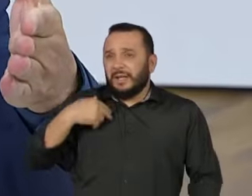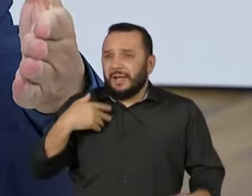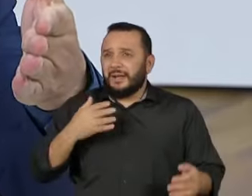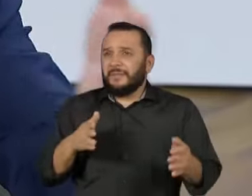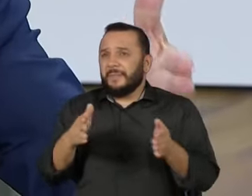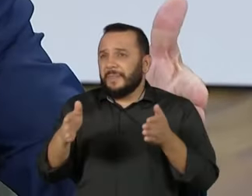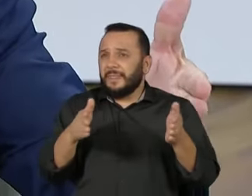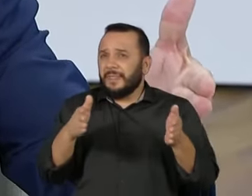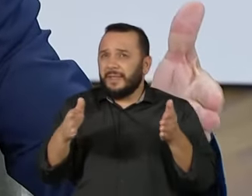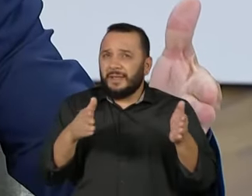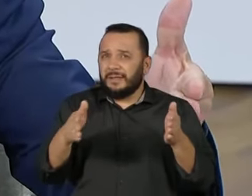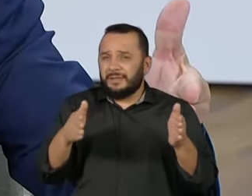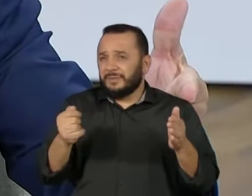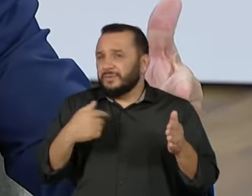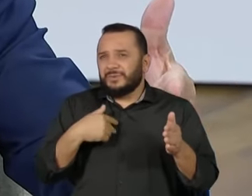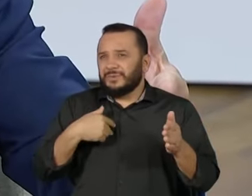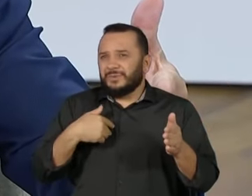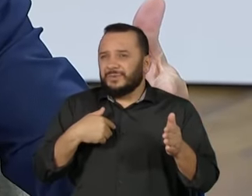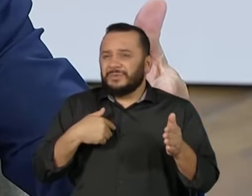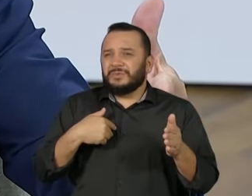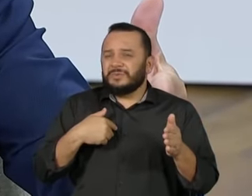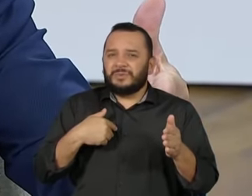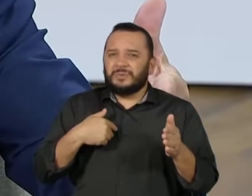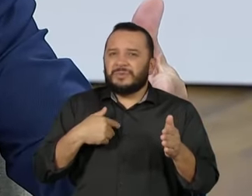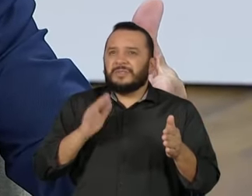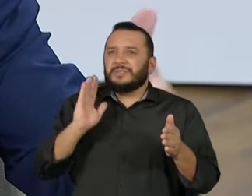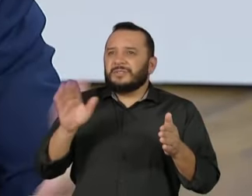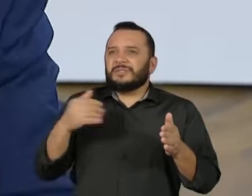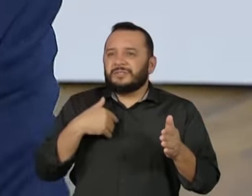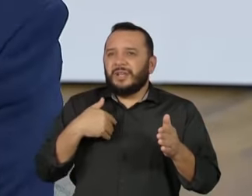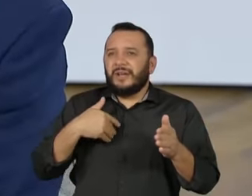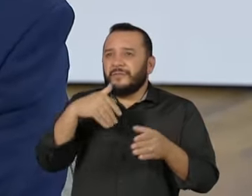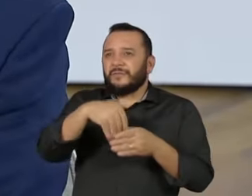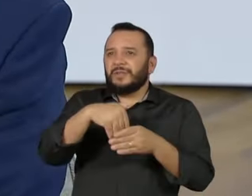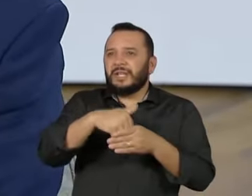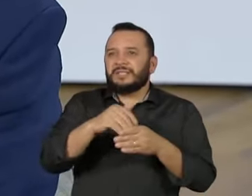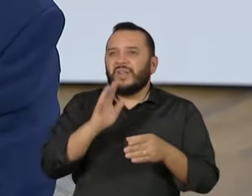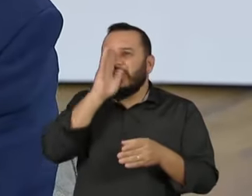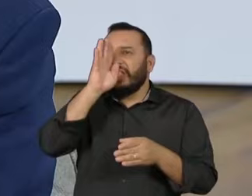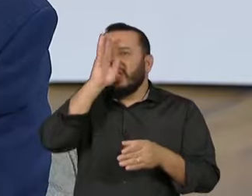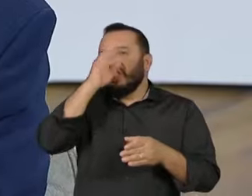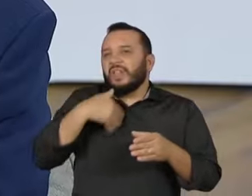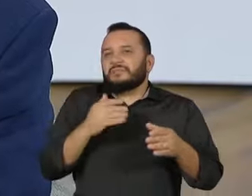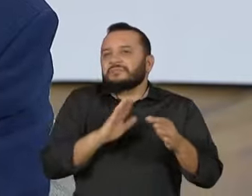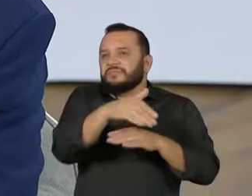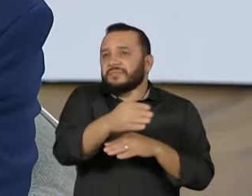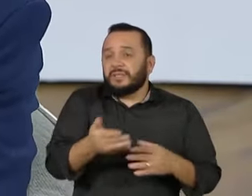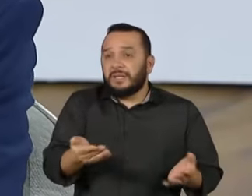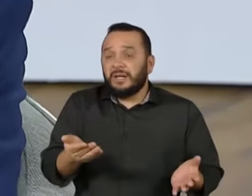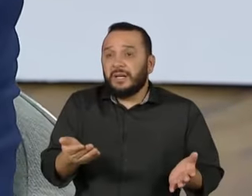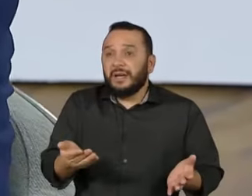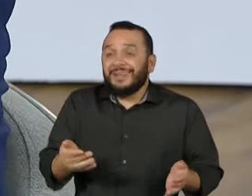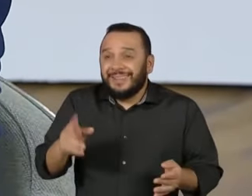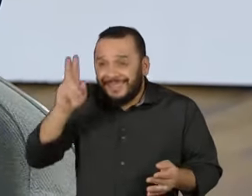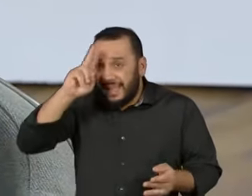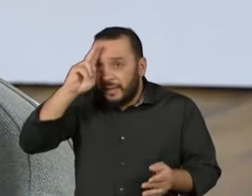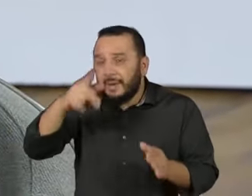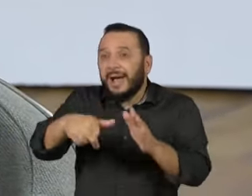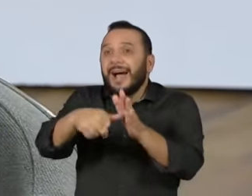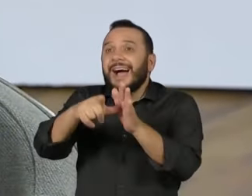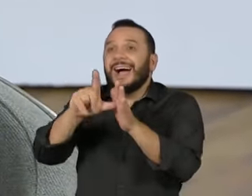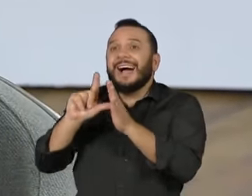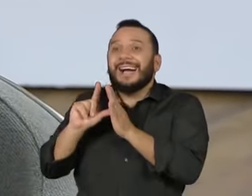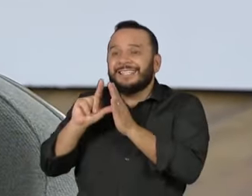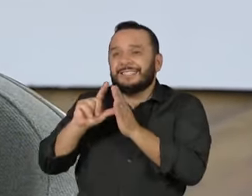eleitorais fossem descumpridos, sabe? Voltamos àquela época que, nas vésperas da eleição, o cara chegava com um caminhão de